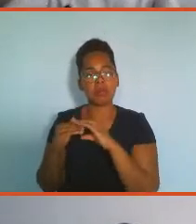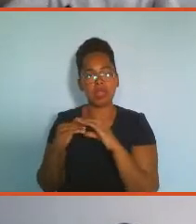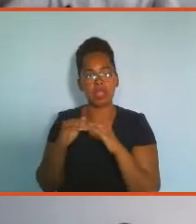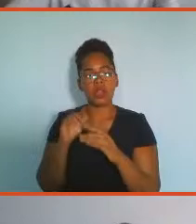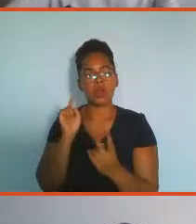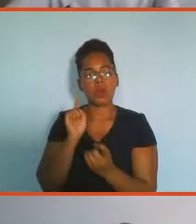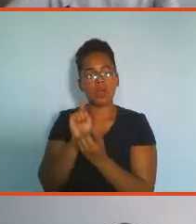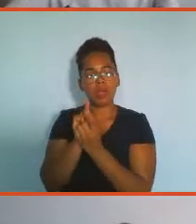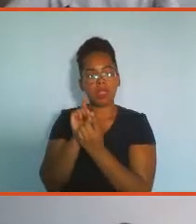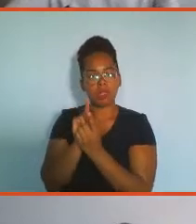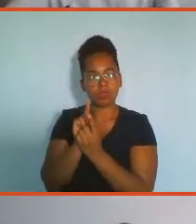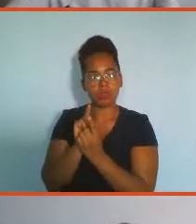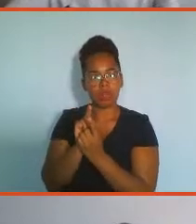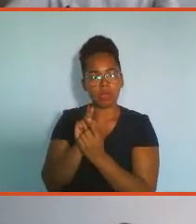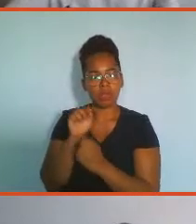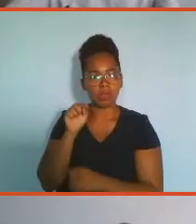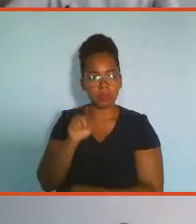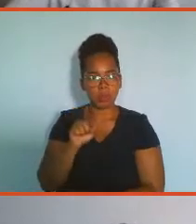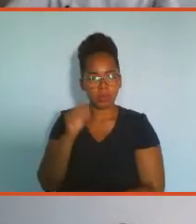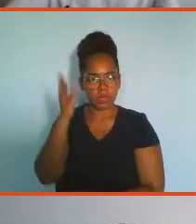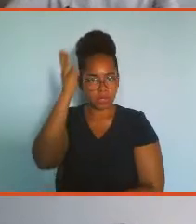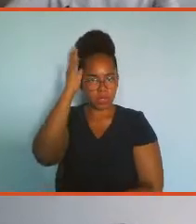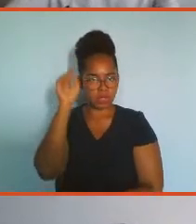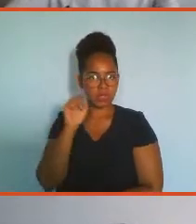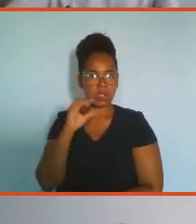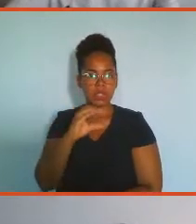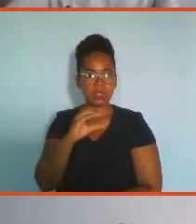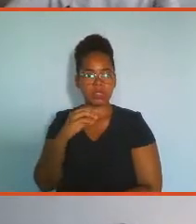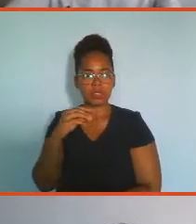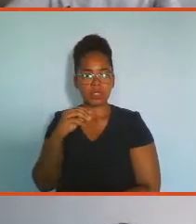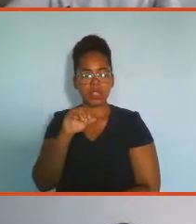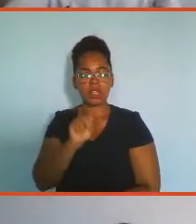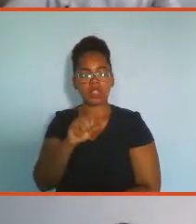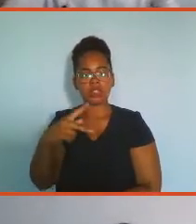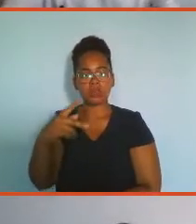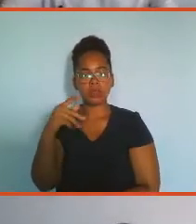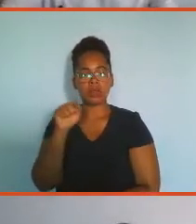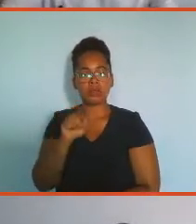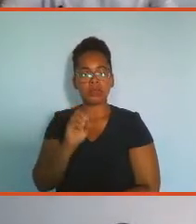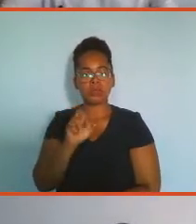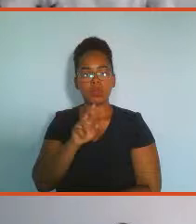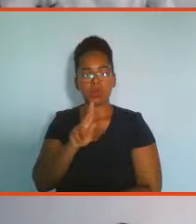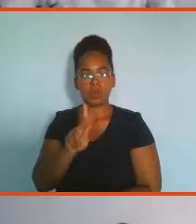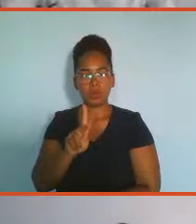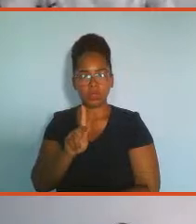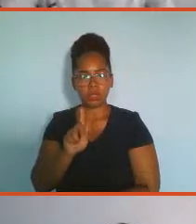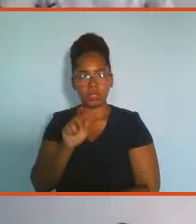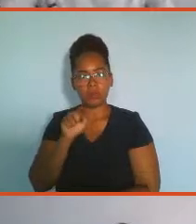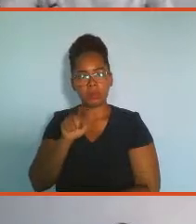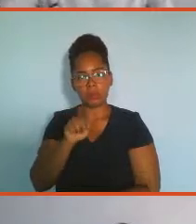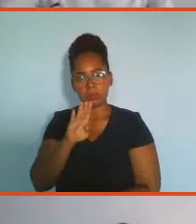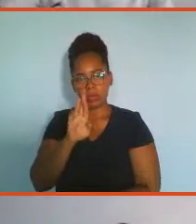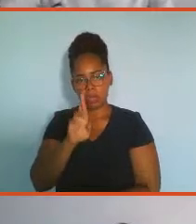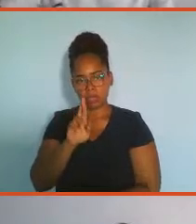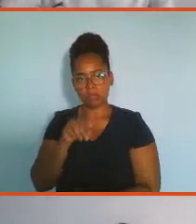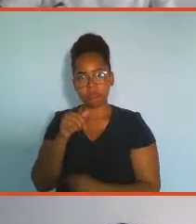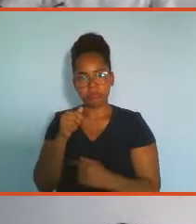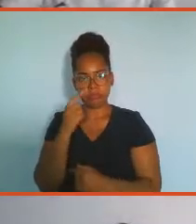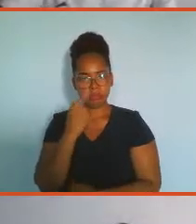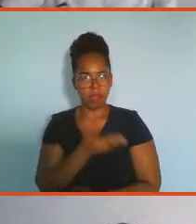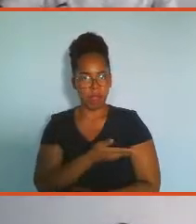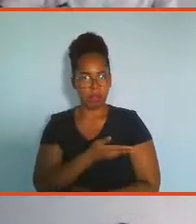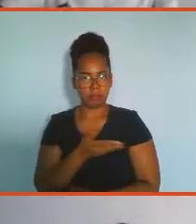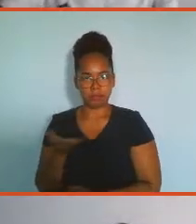Antes de agendar, confira todas as informações e documentos necessários para emissão ou renovação na área